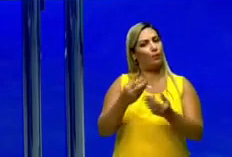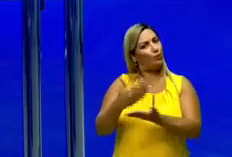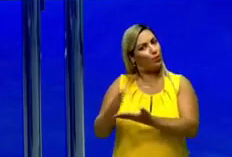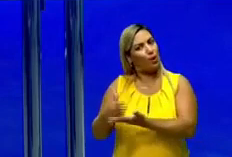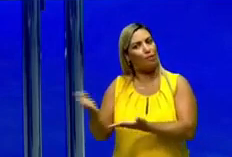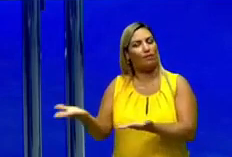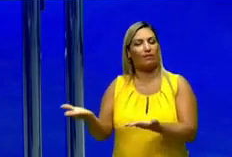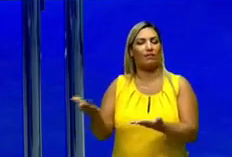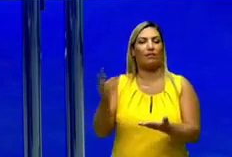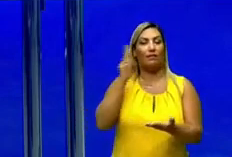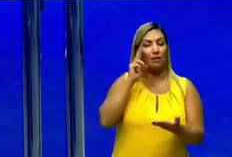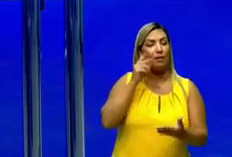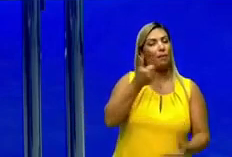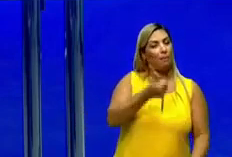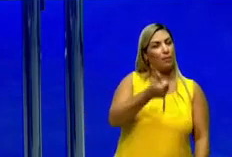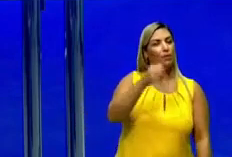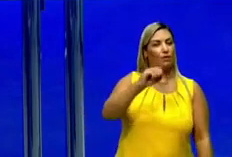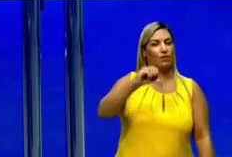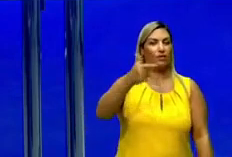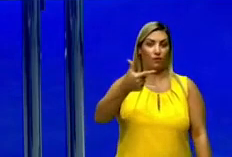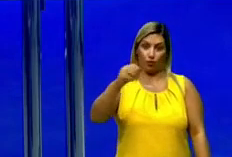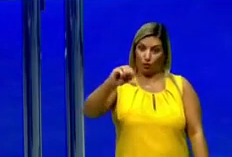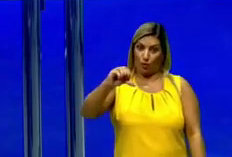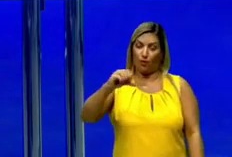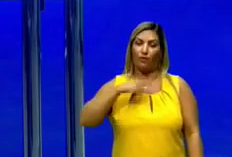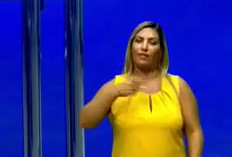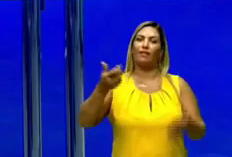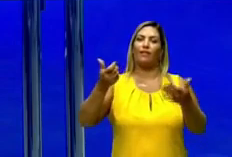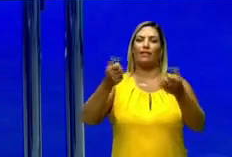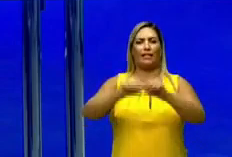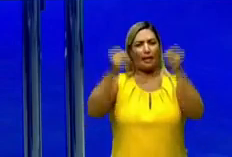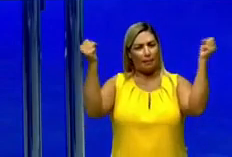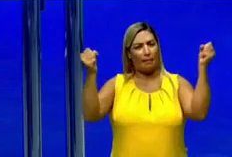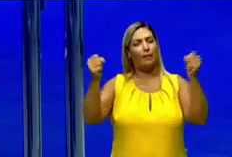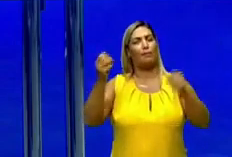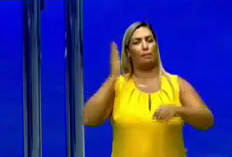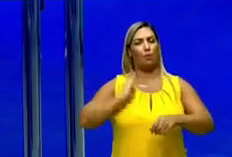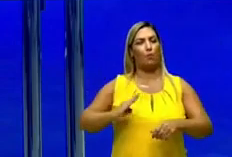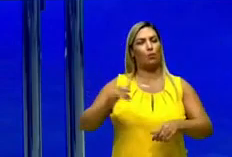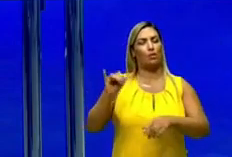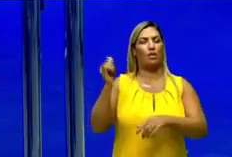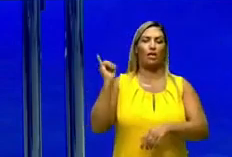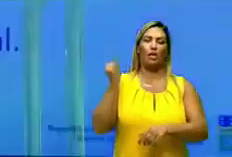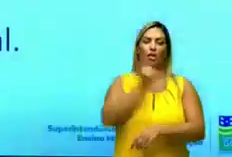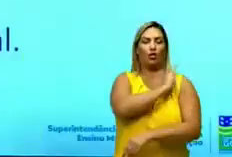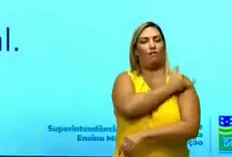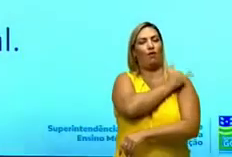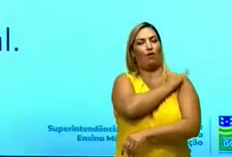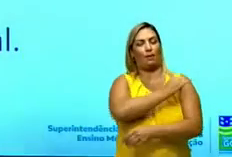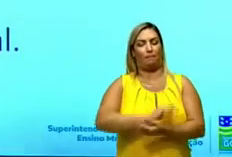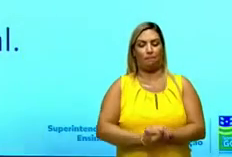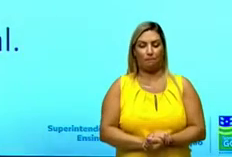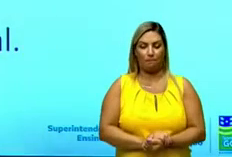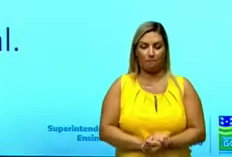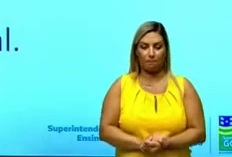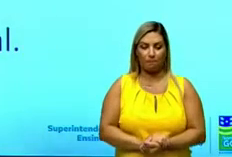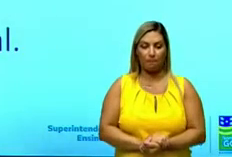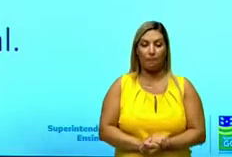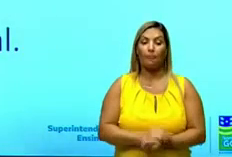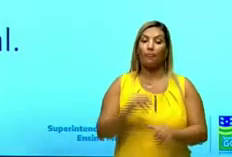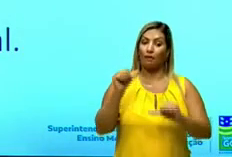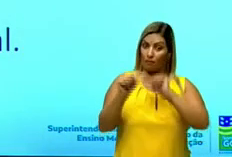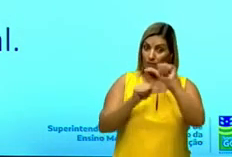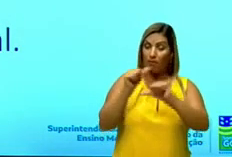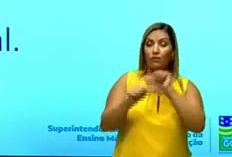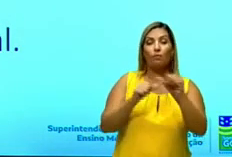Mas lembrado aí a crise de 1929, a quebra da bolsa de Nova York. A gente tem também a transformação do espaço